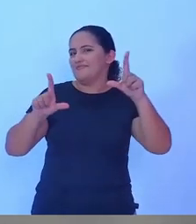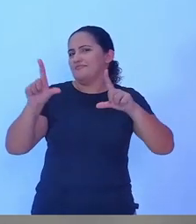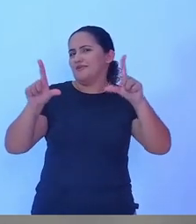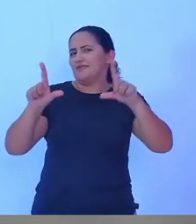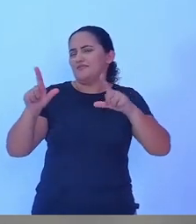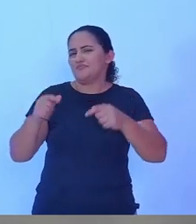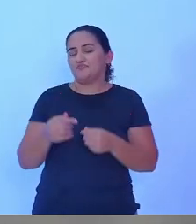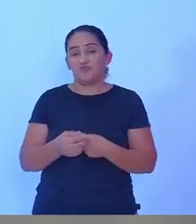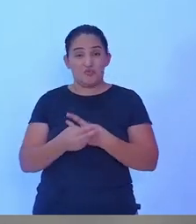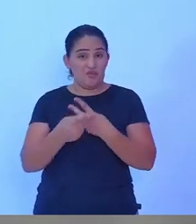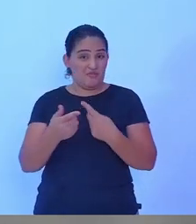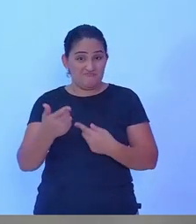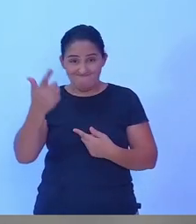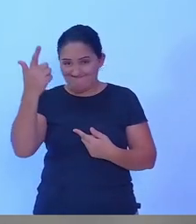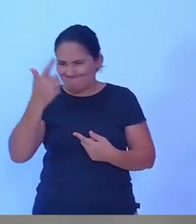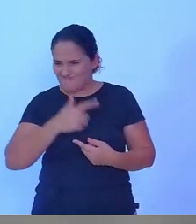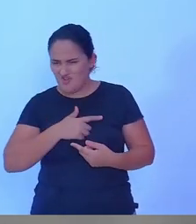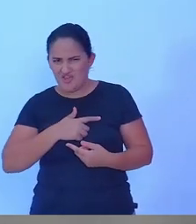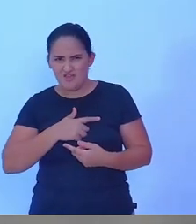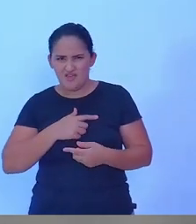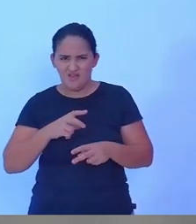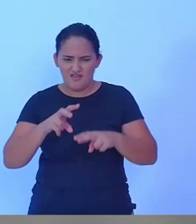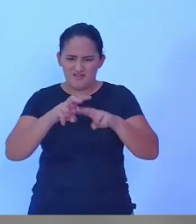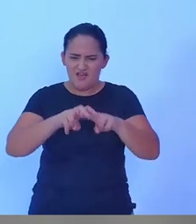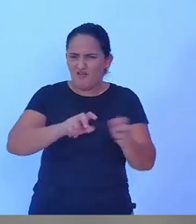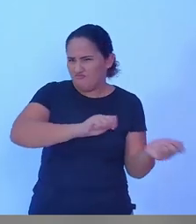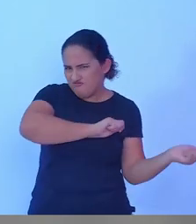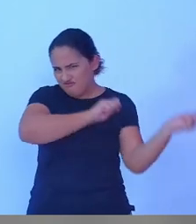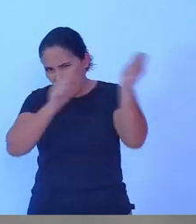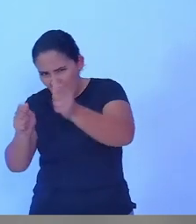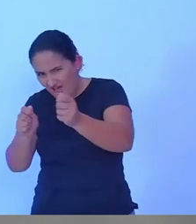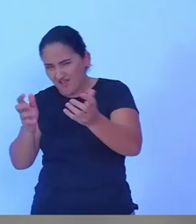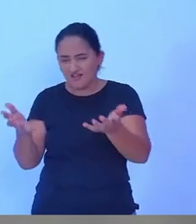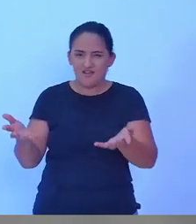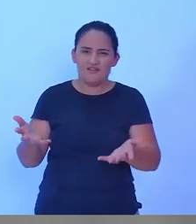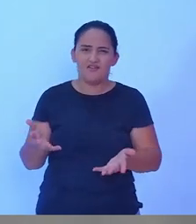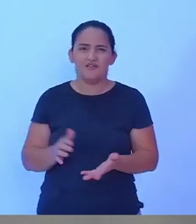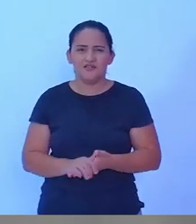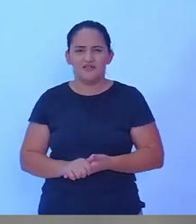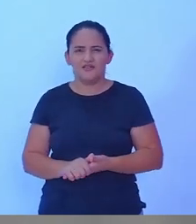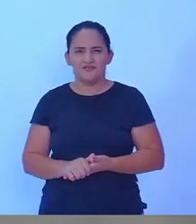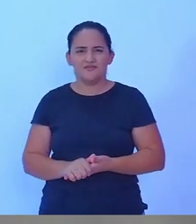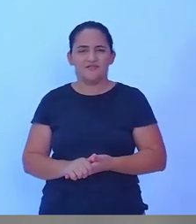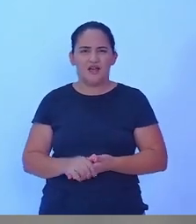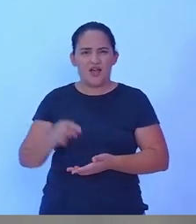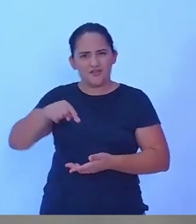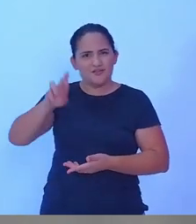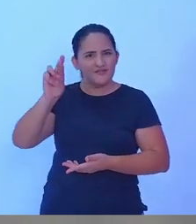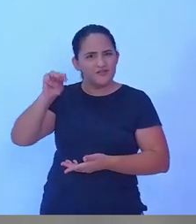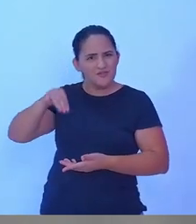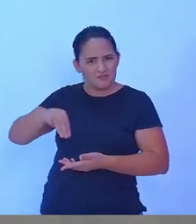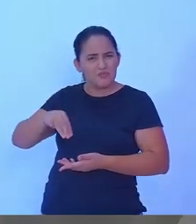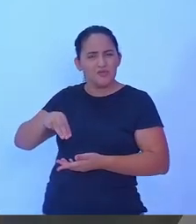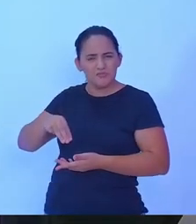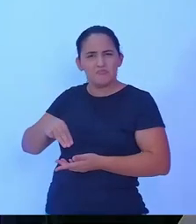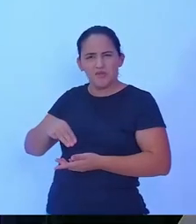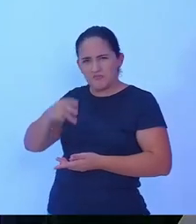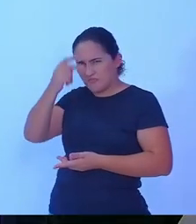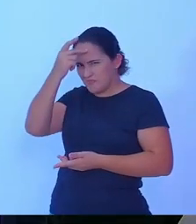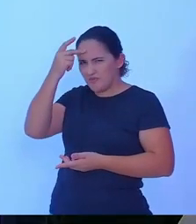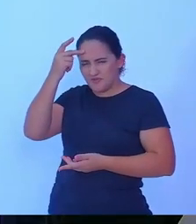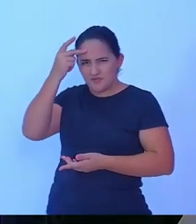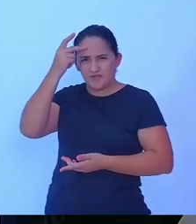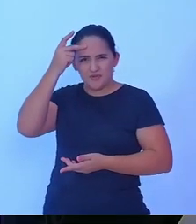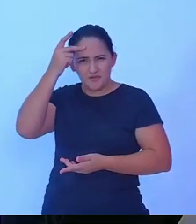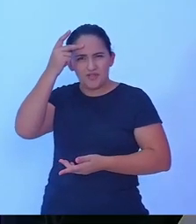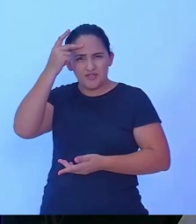a jogando cadeira enfim vocês viram isso né mostrando para Rolim de Moura que tem pessoas sérias e querem fazer